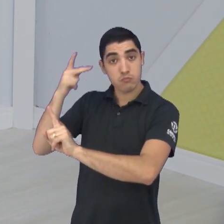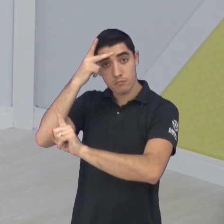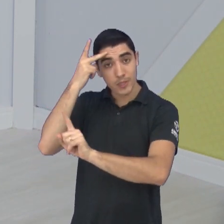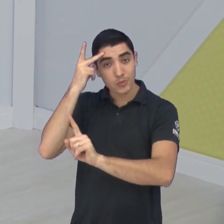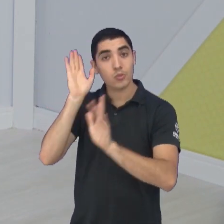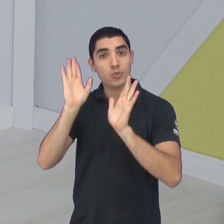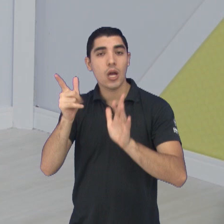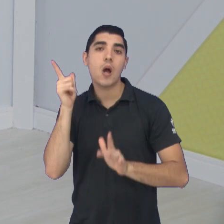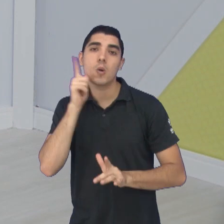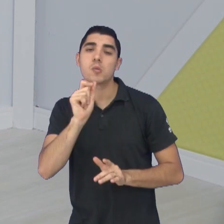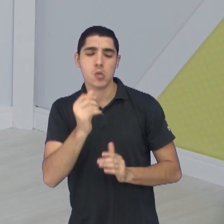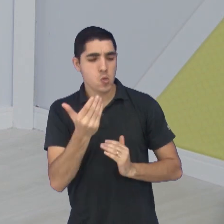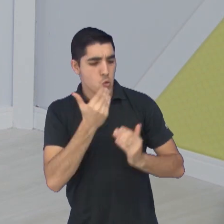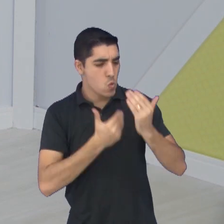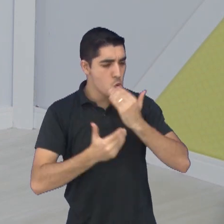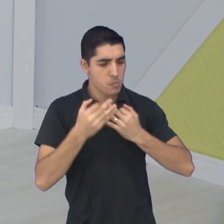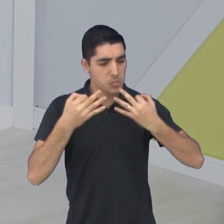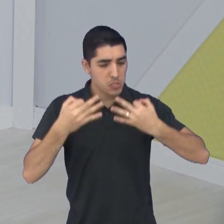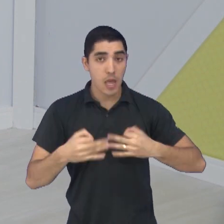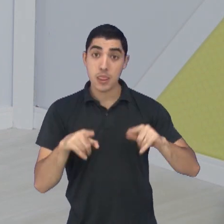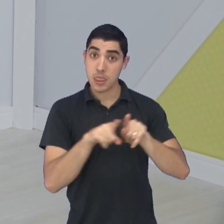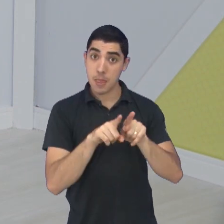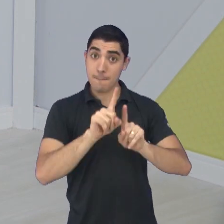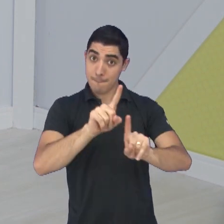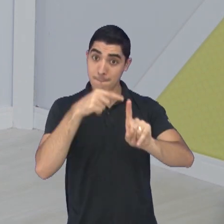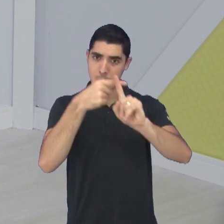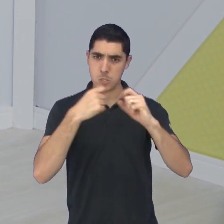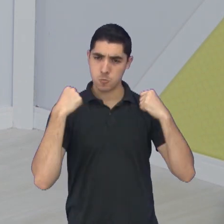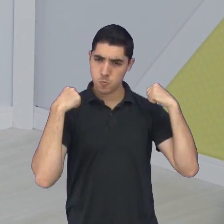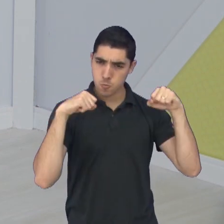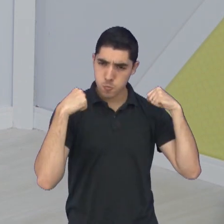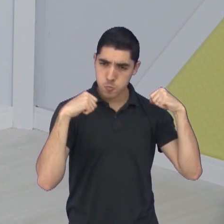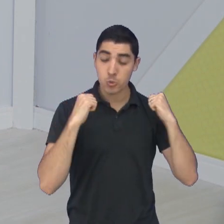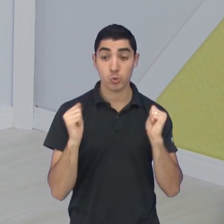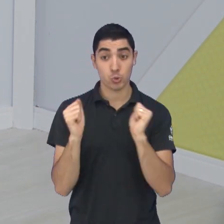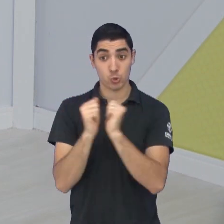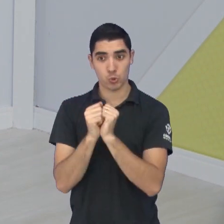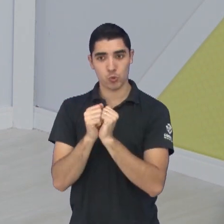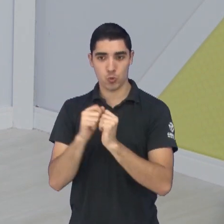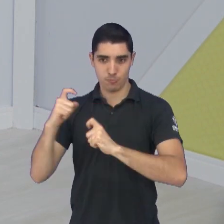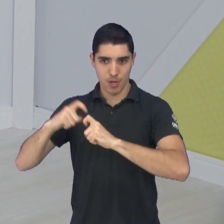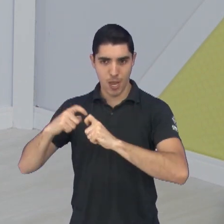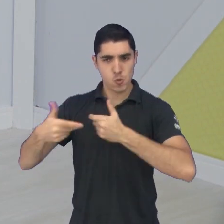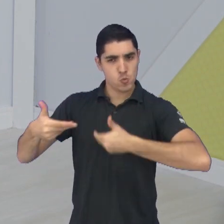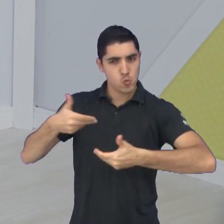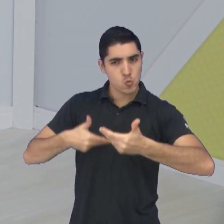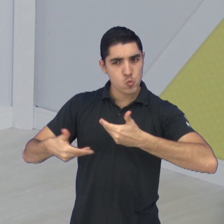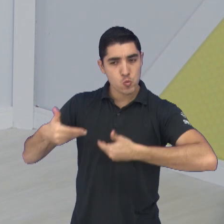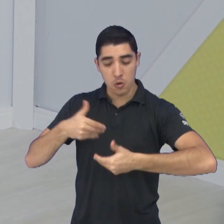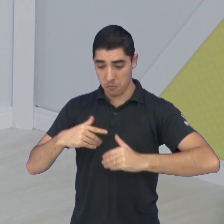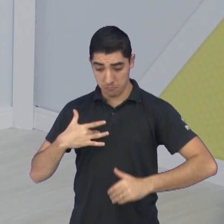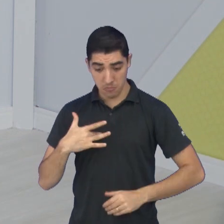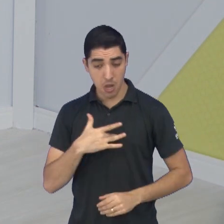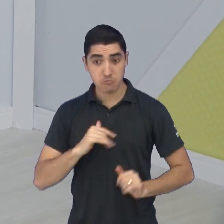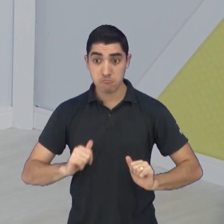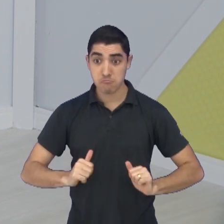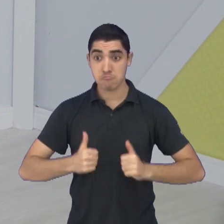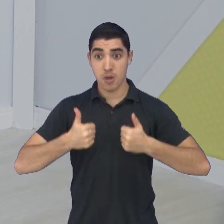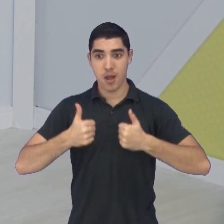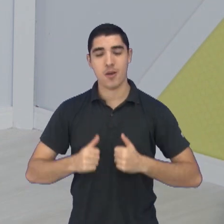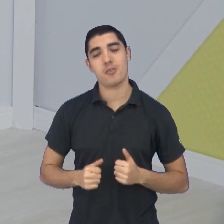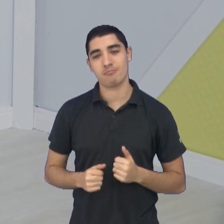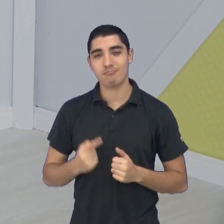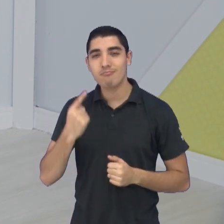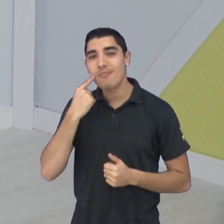boa alimentação e exercícios físicos, monitorados, é claro, por profissionais uma melhor qualidade de vida. Quem conta essa